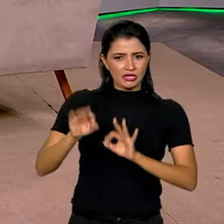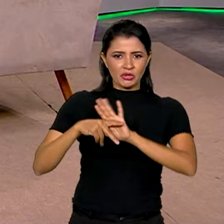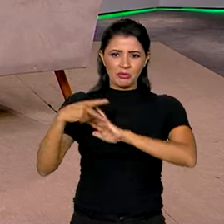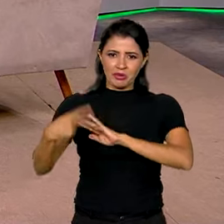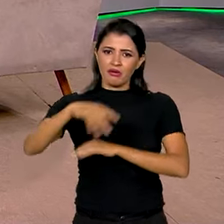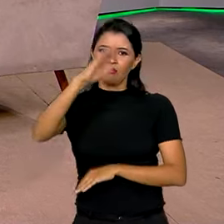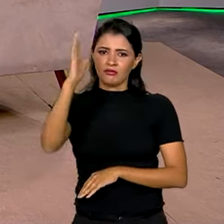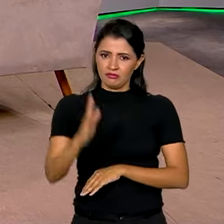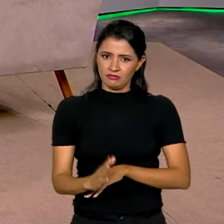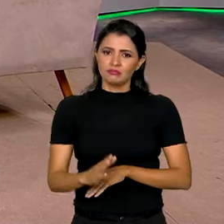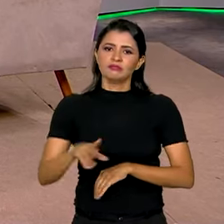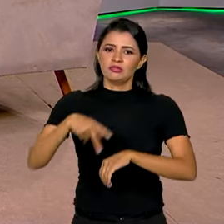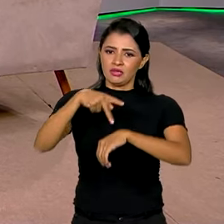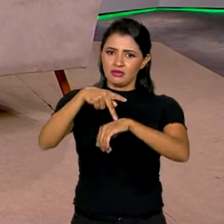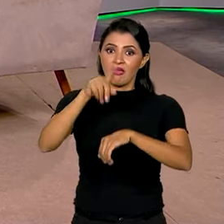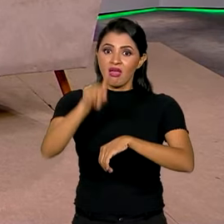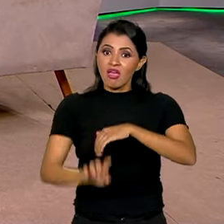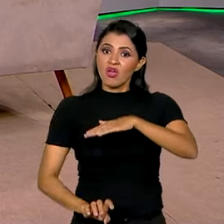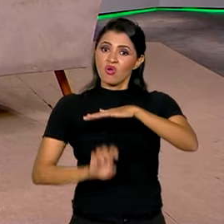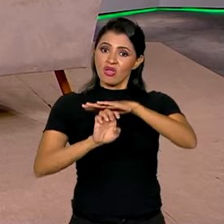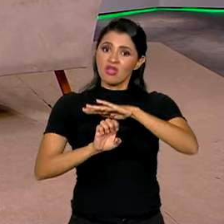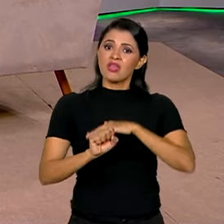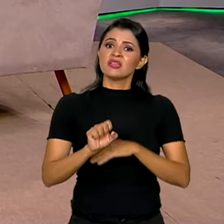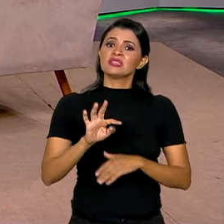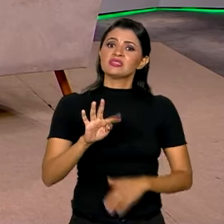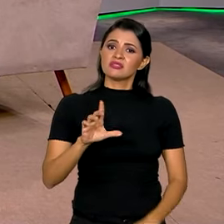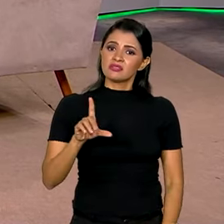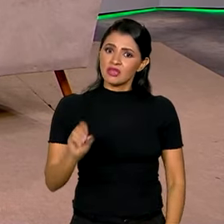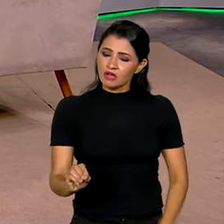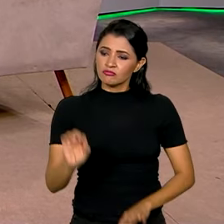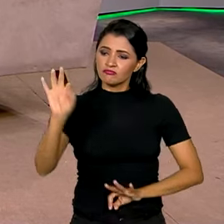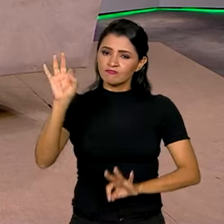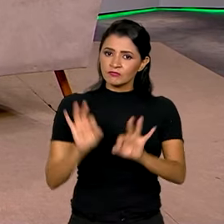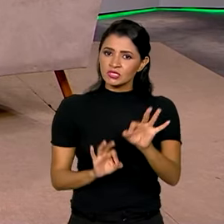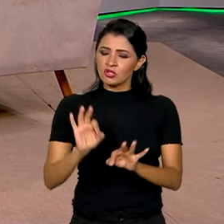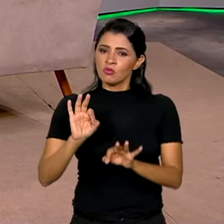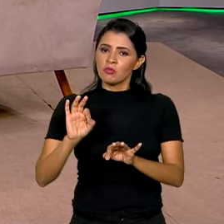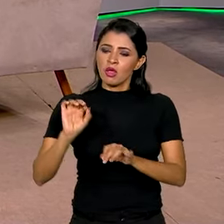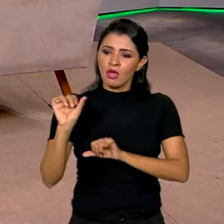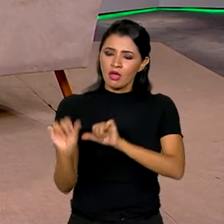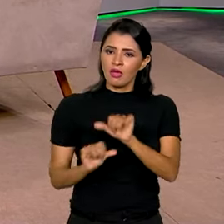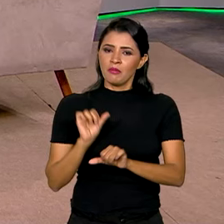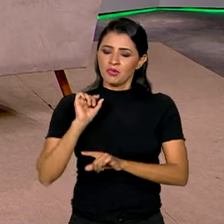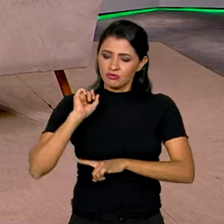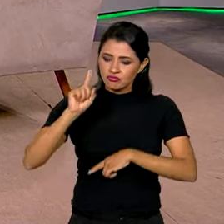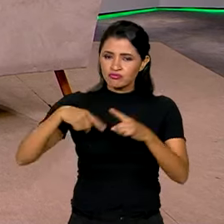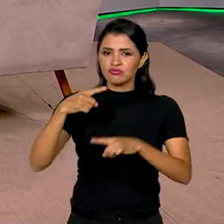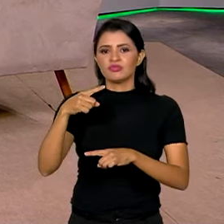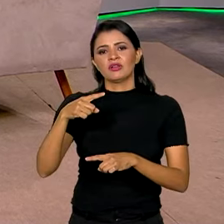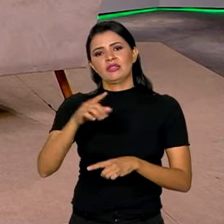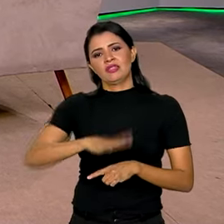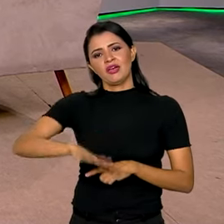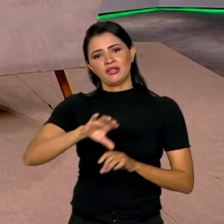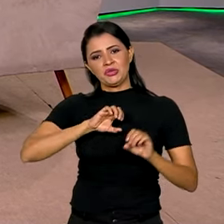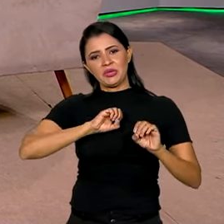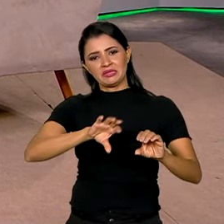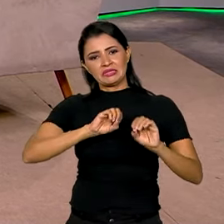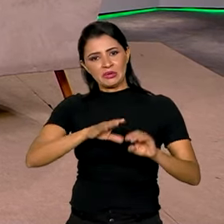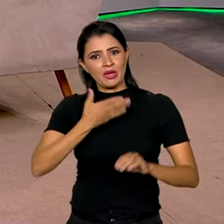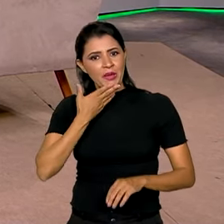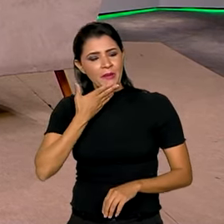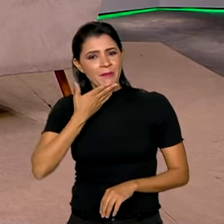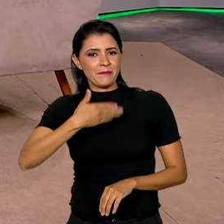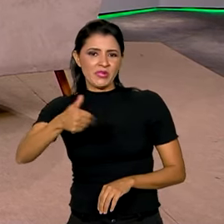o país, mas é o Estado brasileiro se preparando para uma reforma, uma modernização na educação, uma melhoria realmente